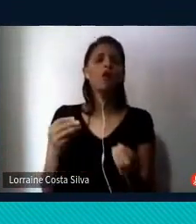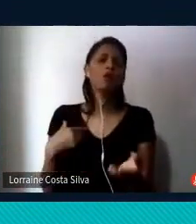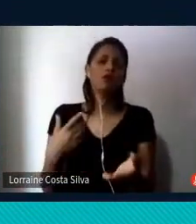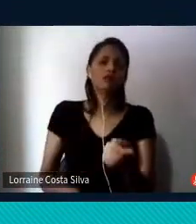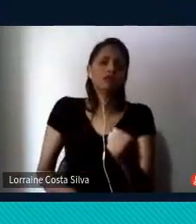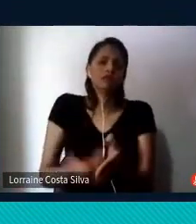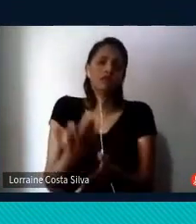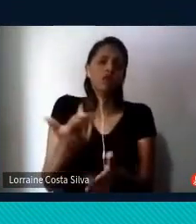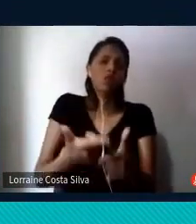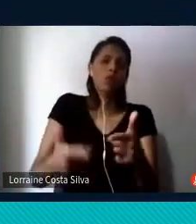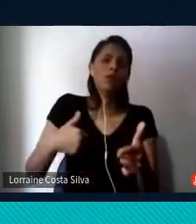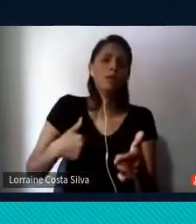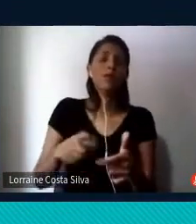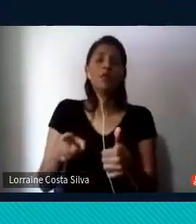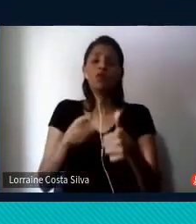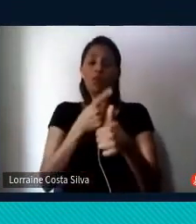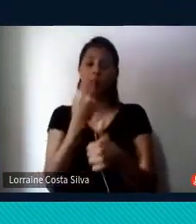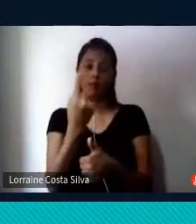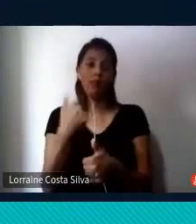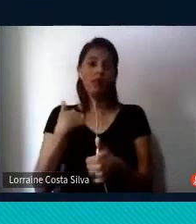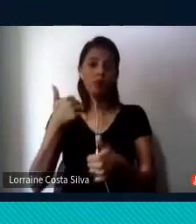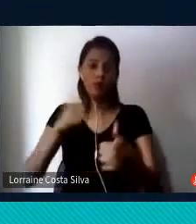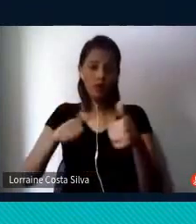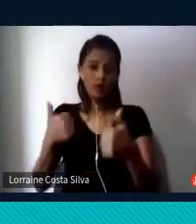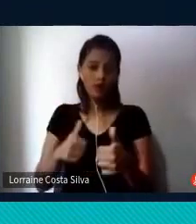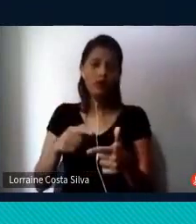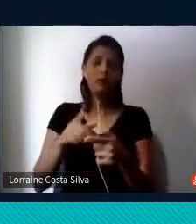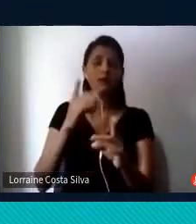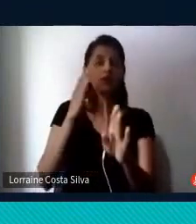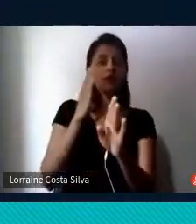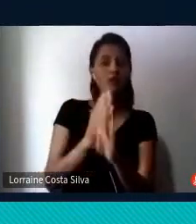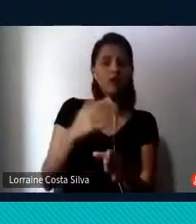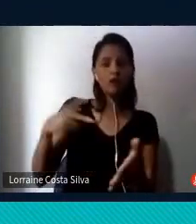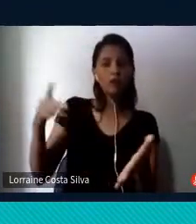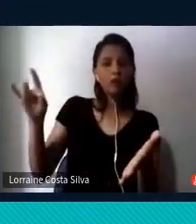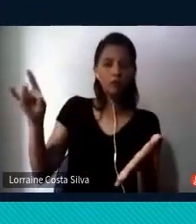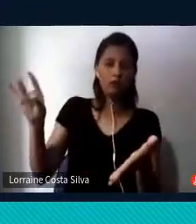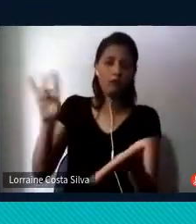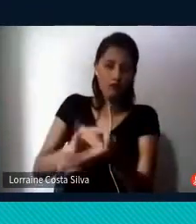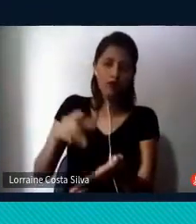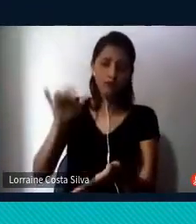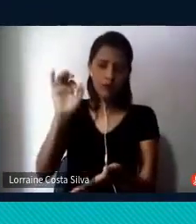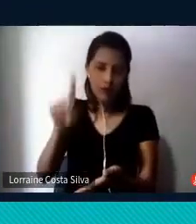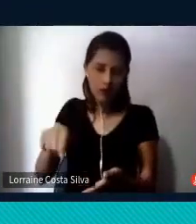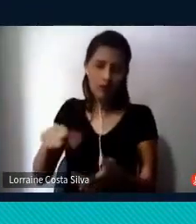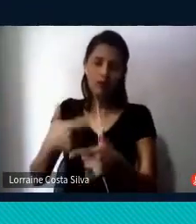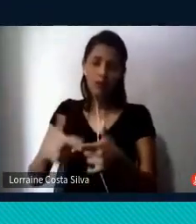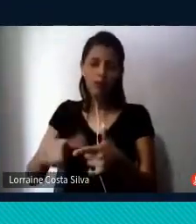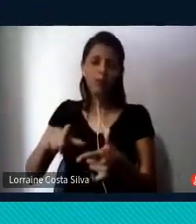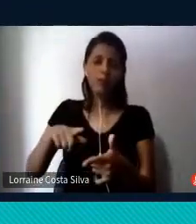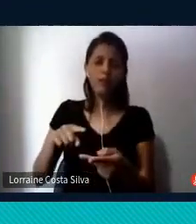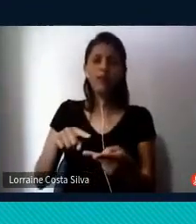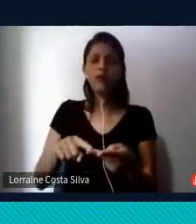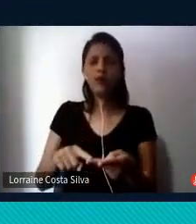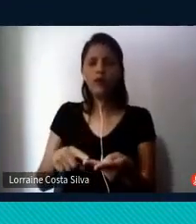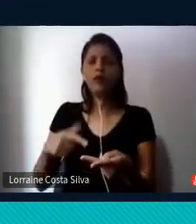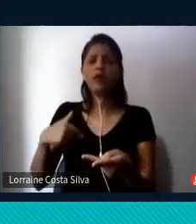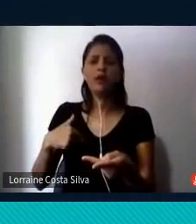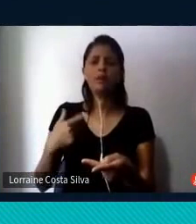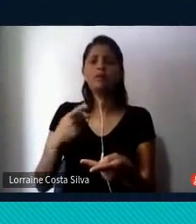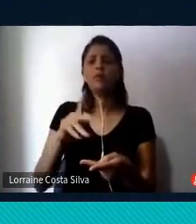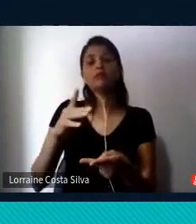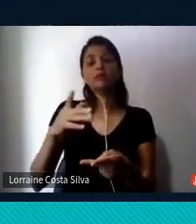a gente precisa analisar. A identificação de uma situação como um problema, o seu enquadramento como um problema, as operações de justificação para dizer